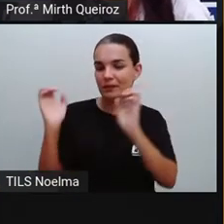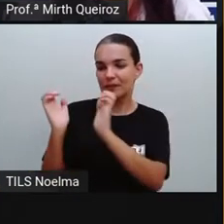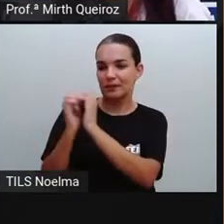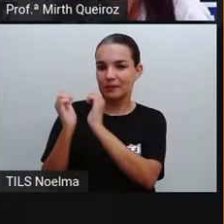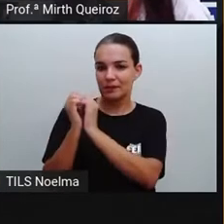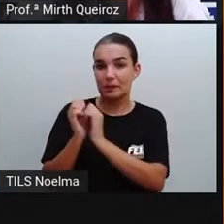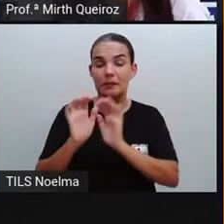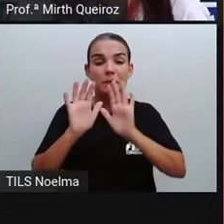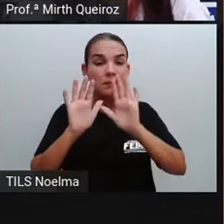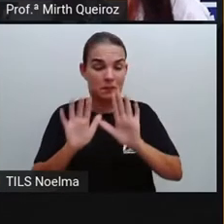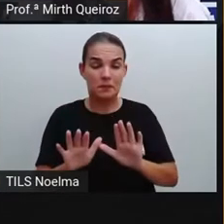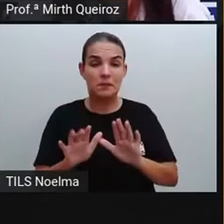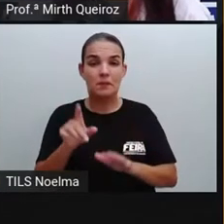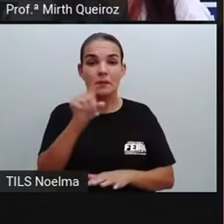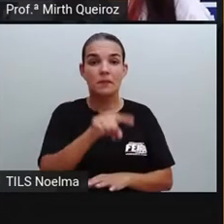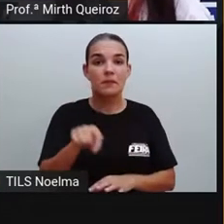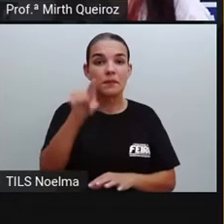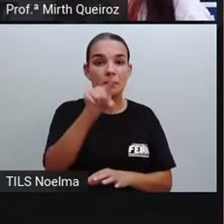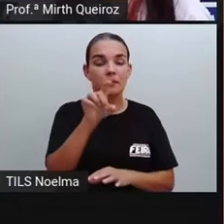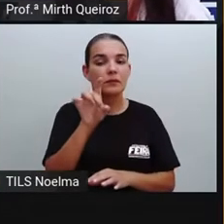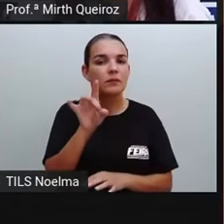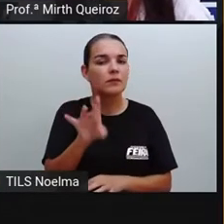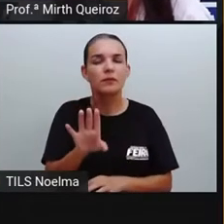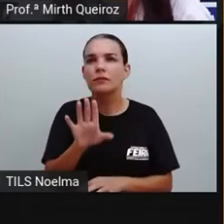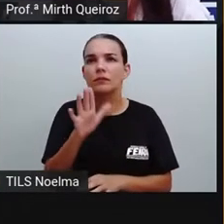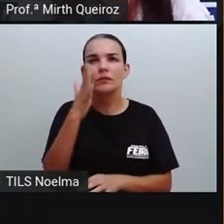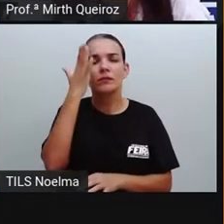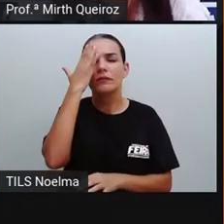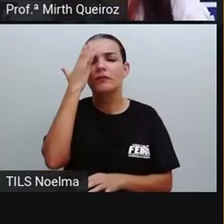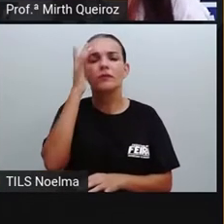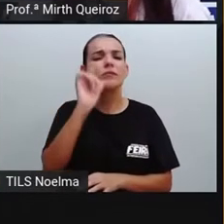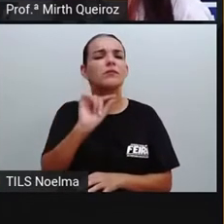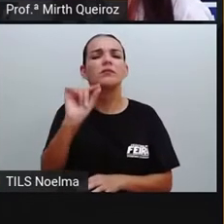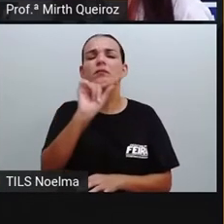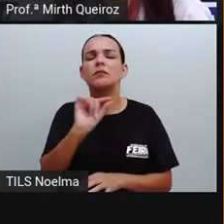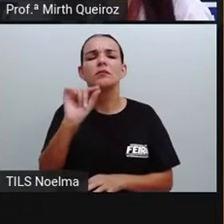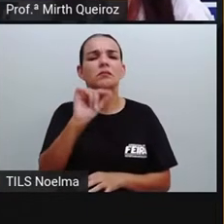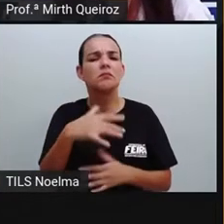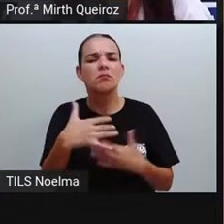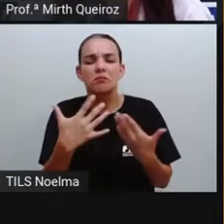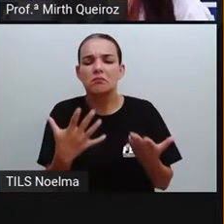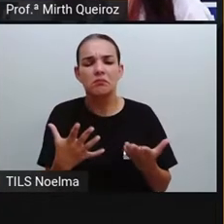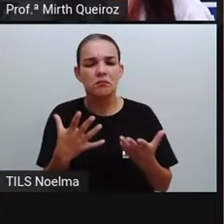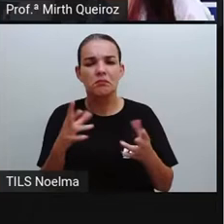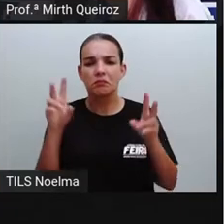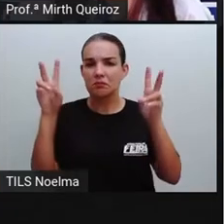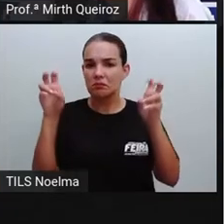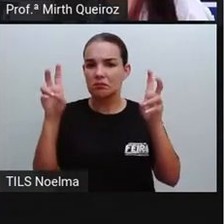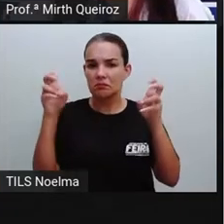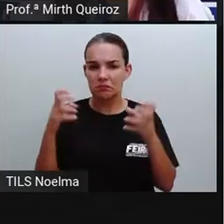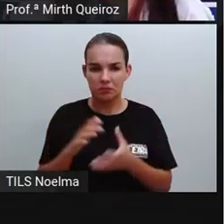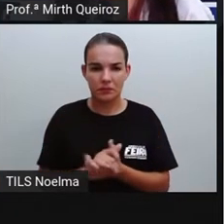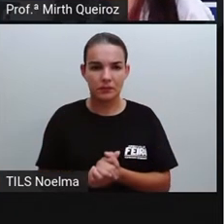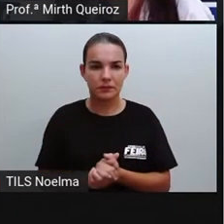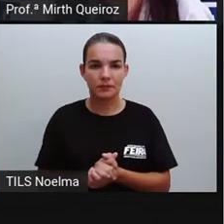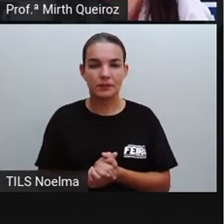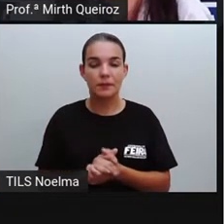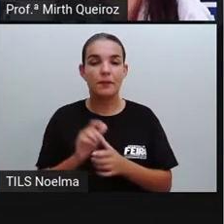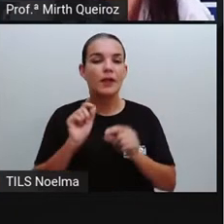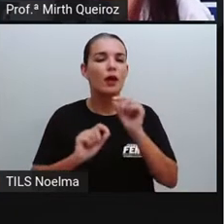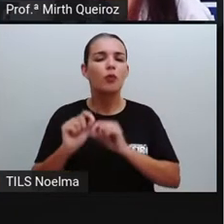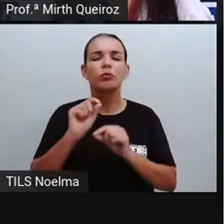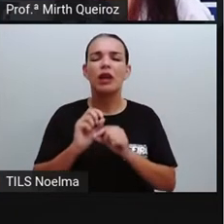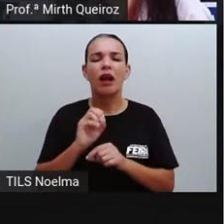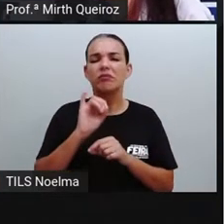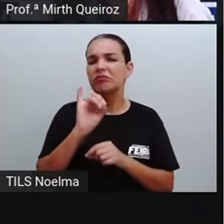porém vocês podem apenas não saber de que se trata, de que tipo de gênero se trata. E o que